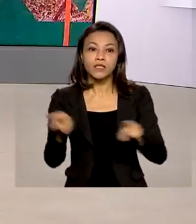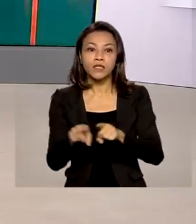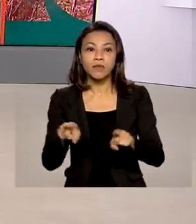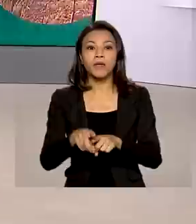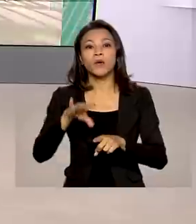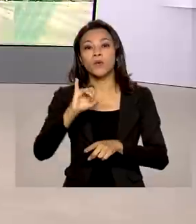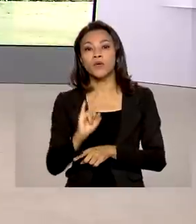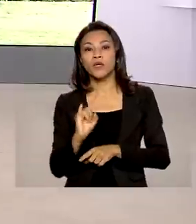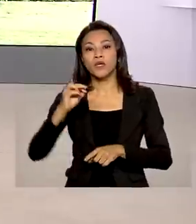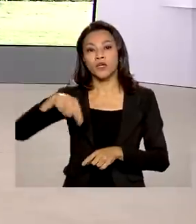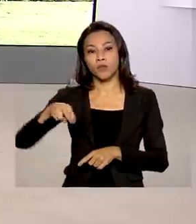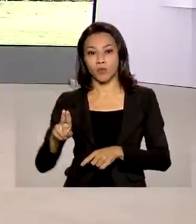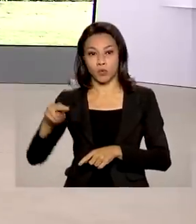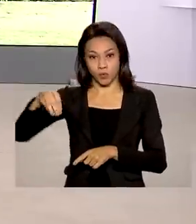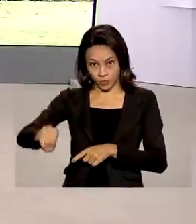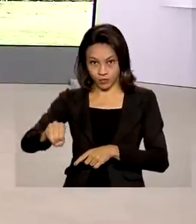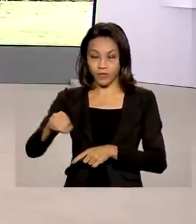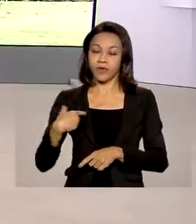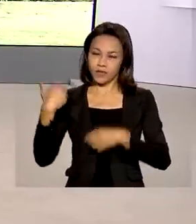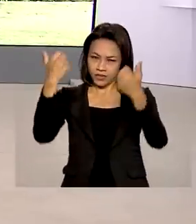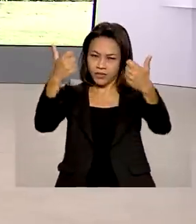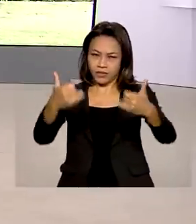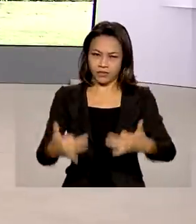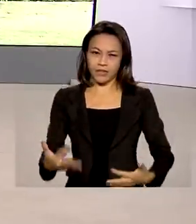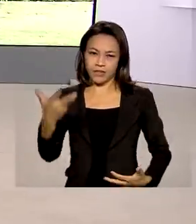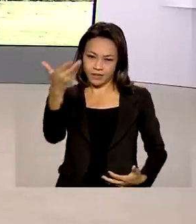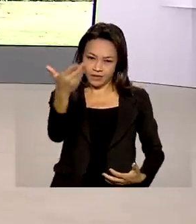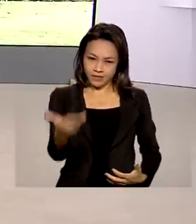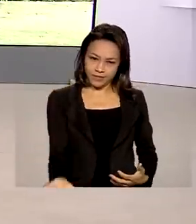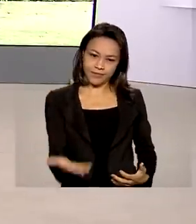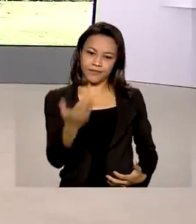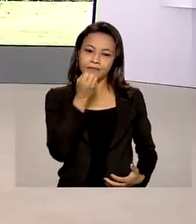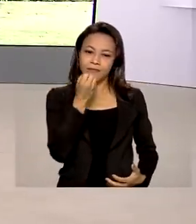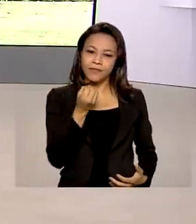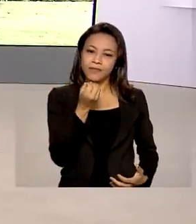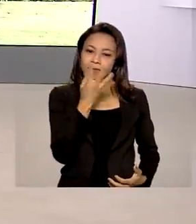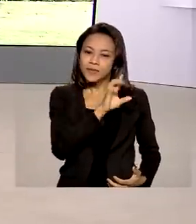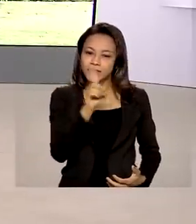O repórter Glauco de Queiroz traz ao vivo os detalhes para a gente. Glauco, bom dia.